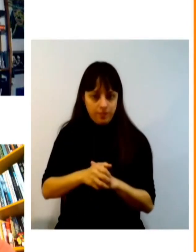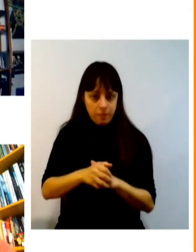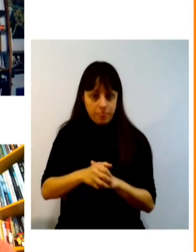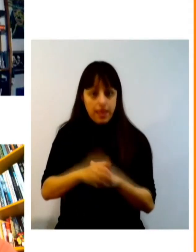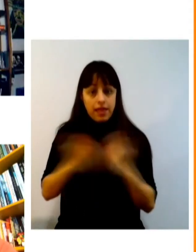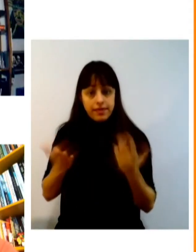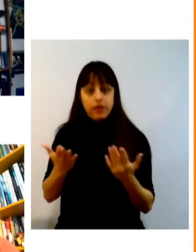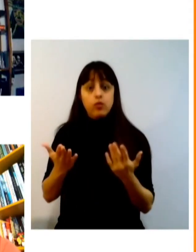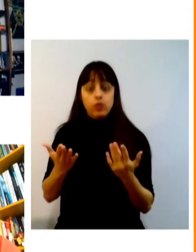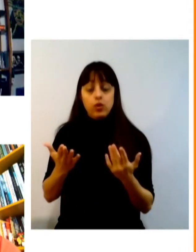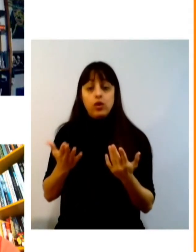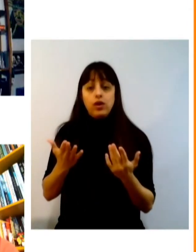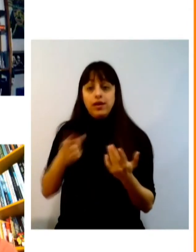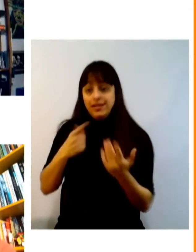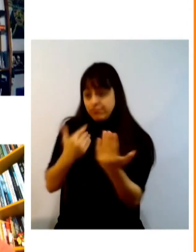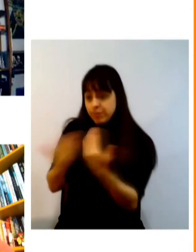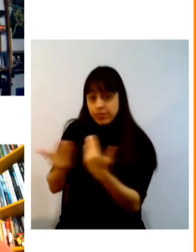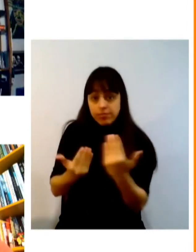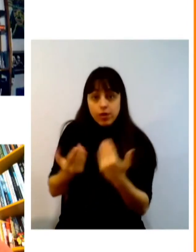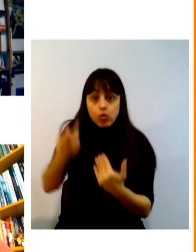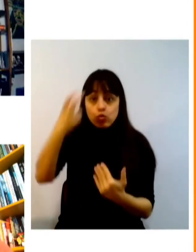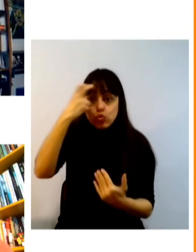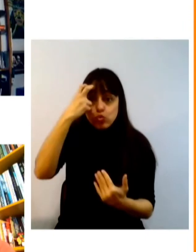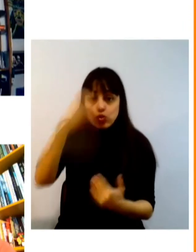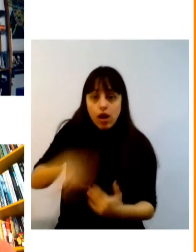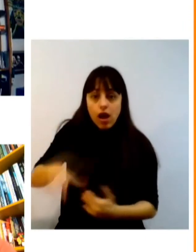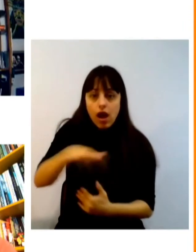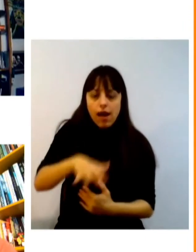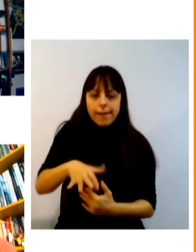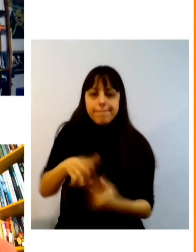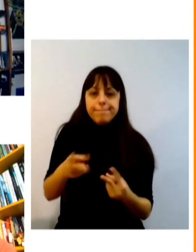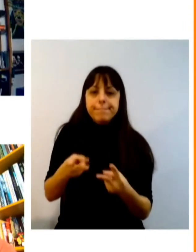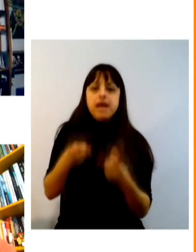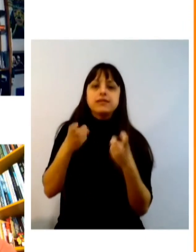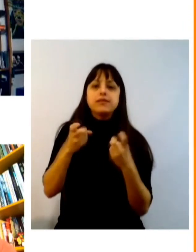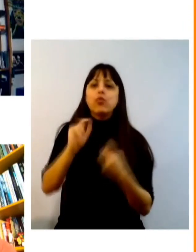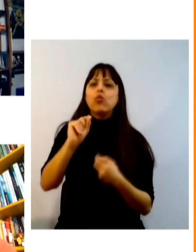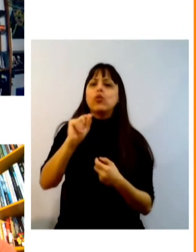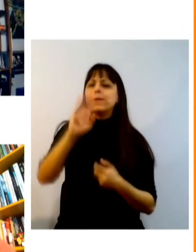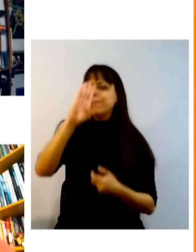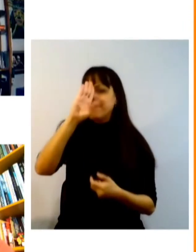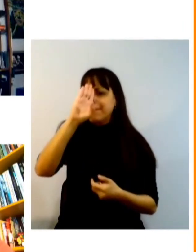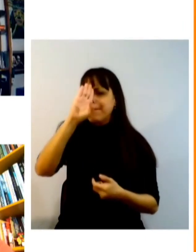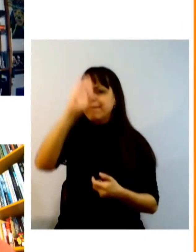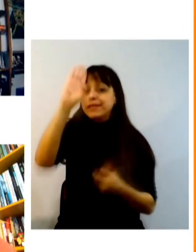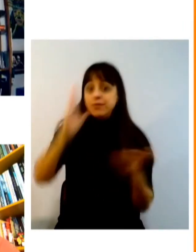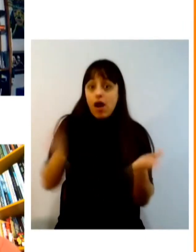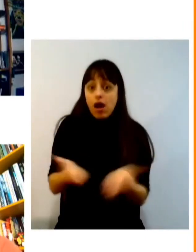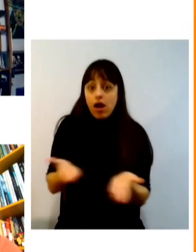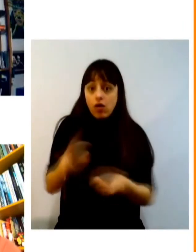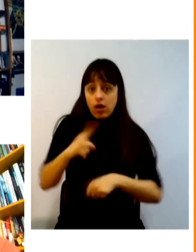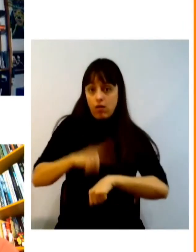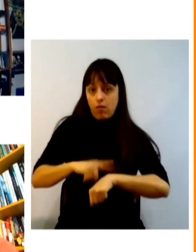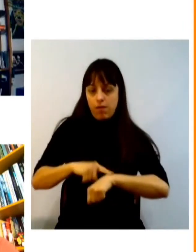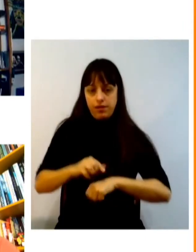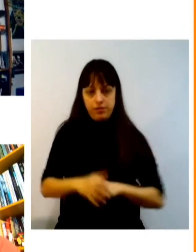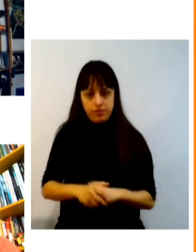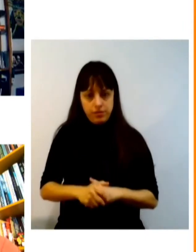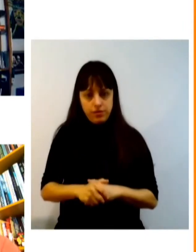nessa conversa com o setor cultural me falavam quais são as prioridades as pessoas e me diziam Paula